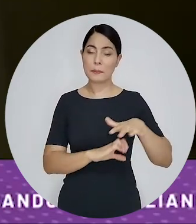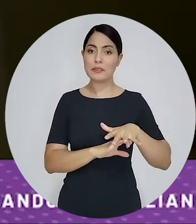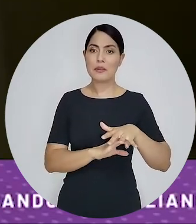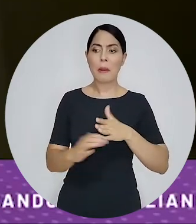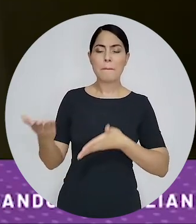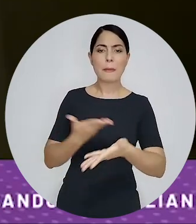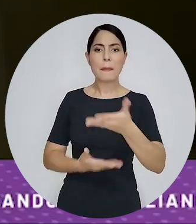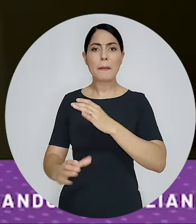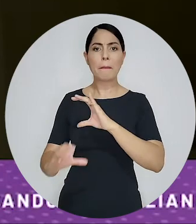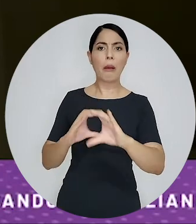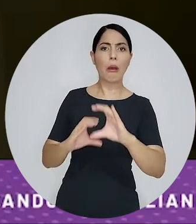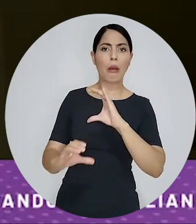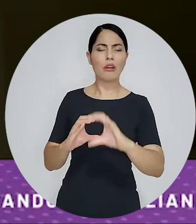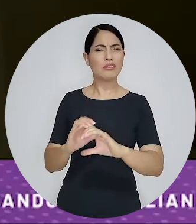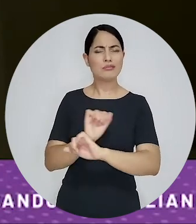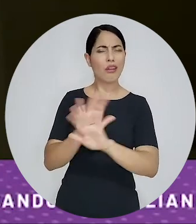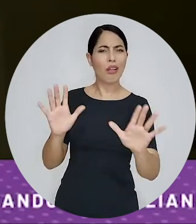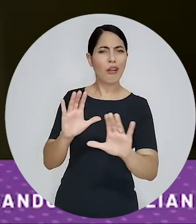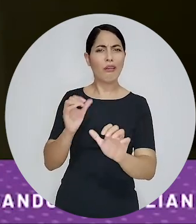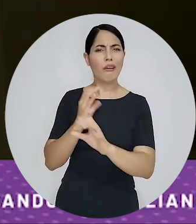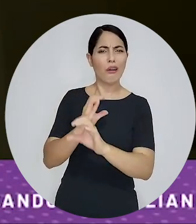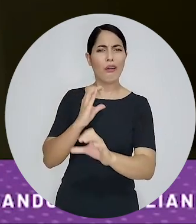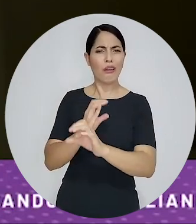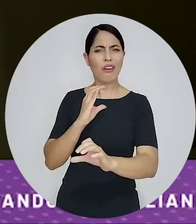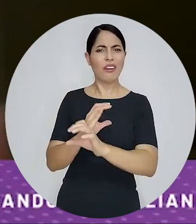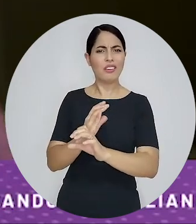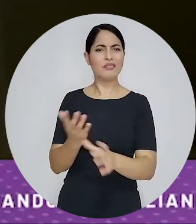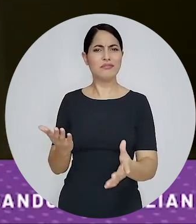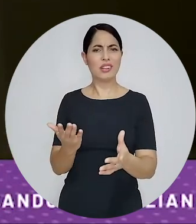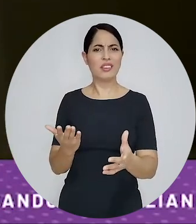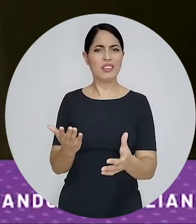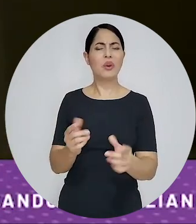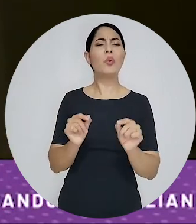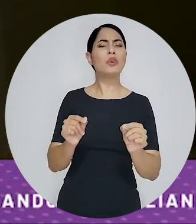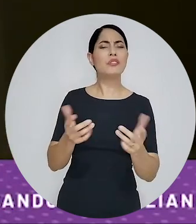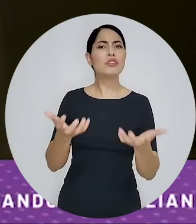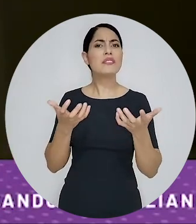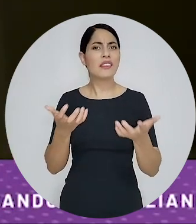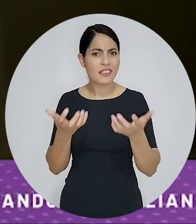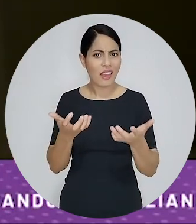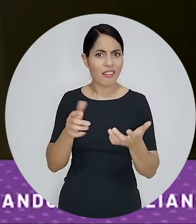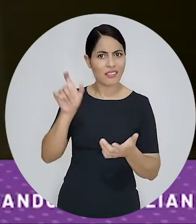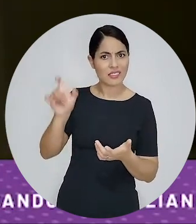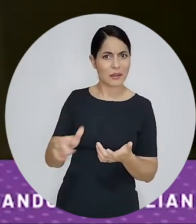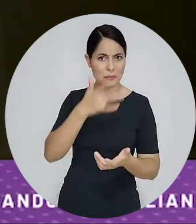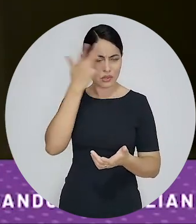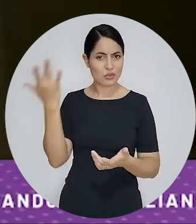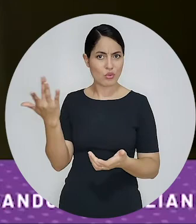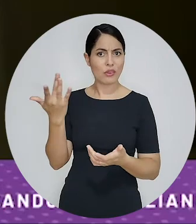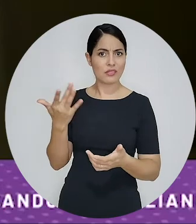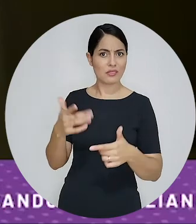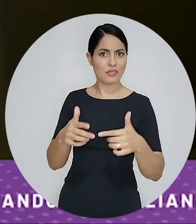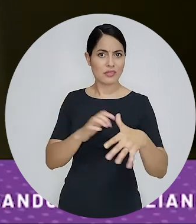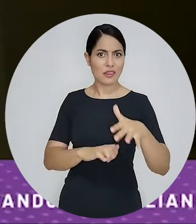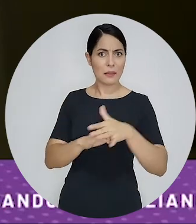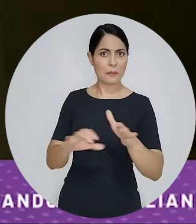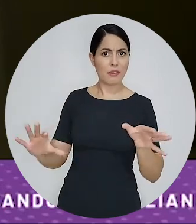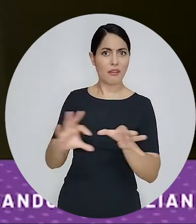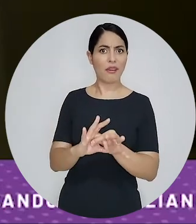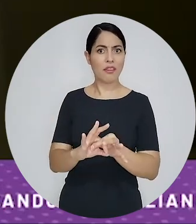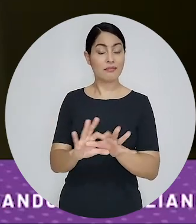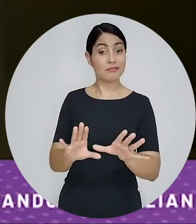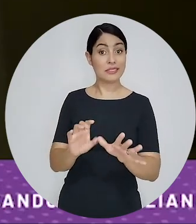não ficar muito clara essa comunicação essa transparência em relação ao que você espera dos seus fornecedores você pode se ver